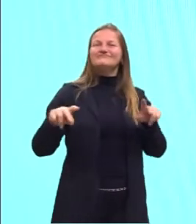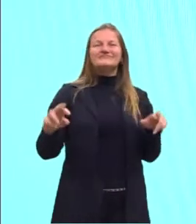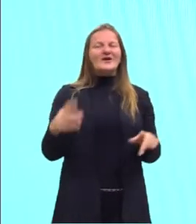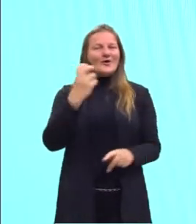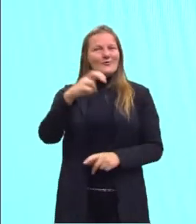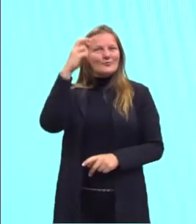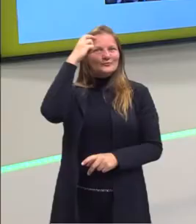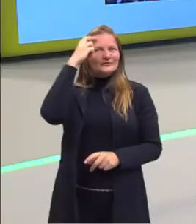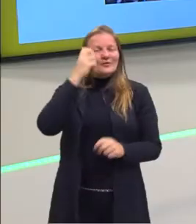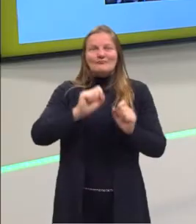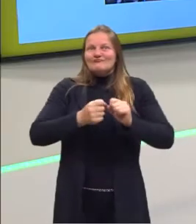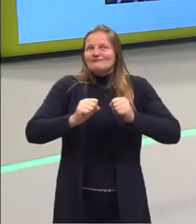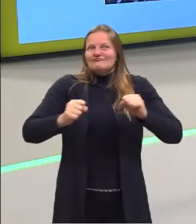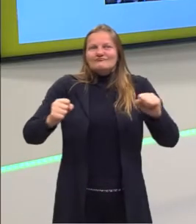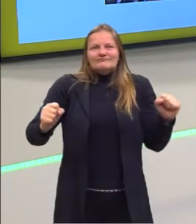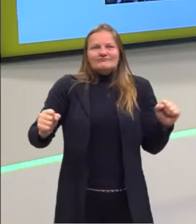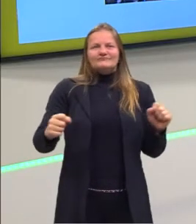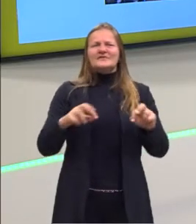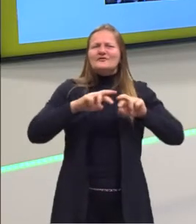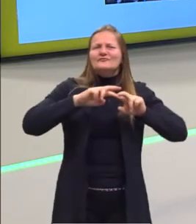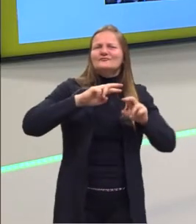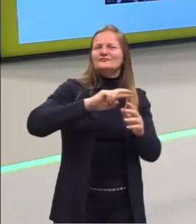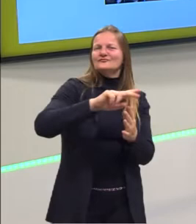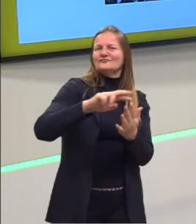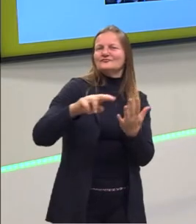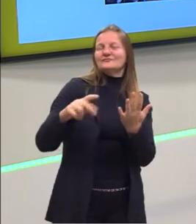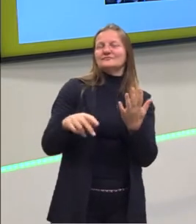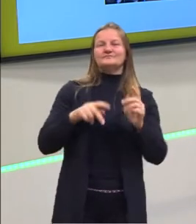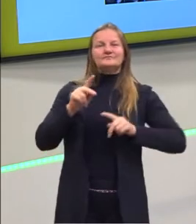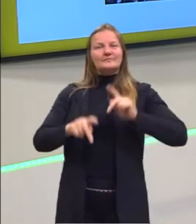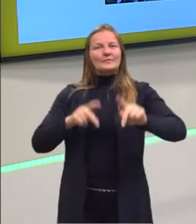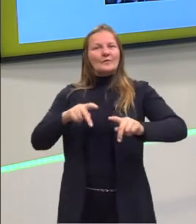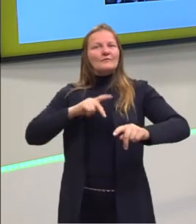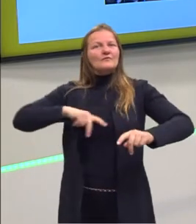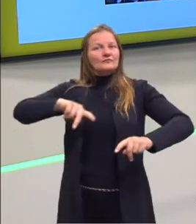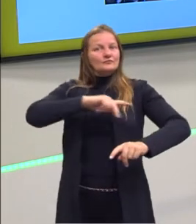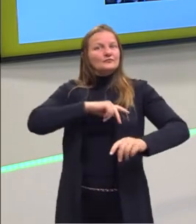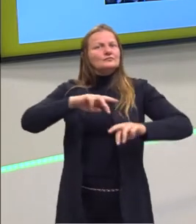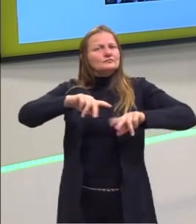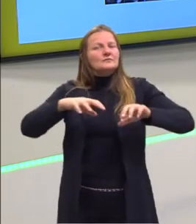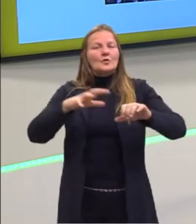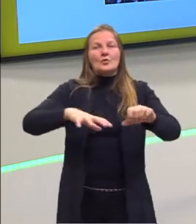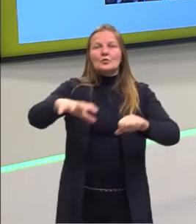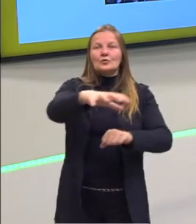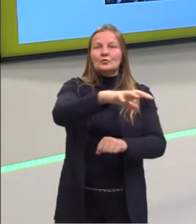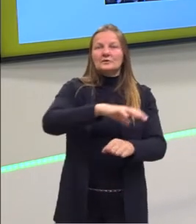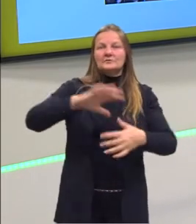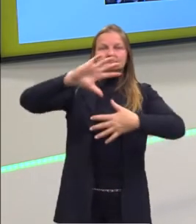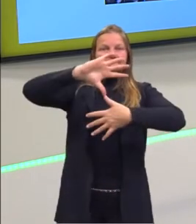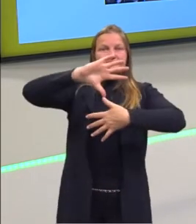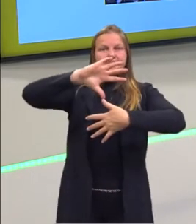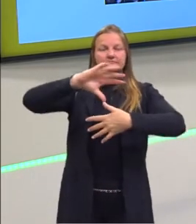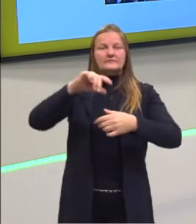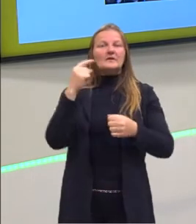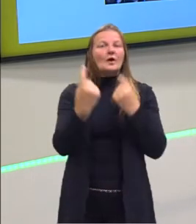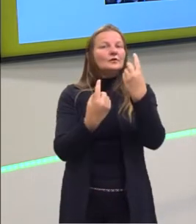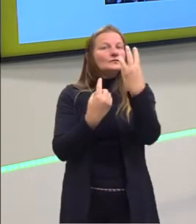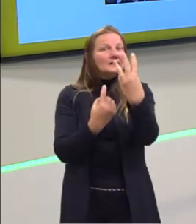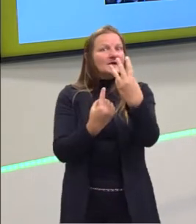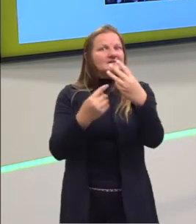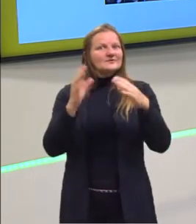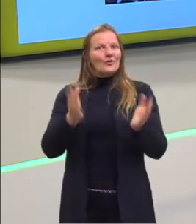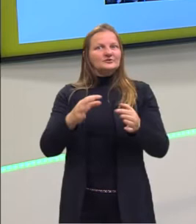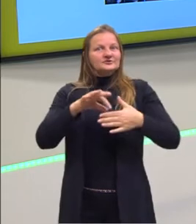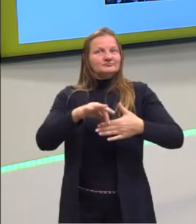gigante, diversas civilizações habitando esses espaços. Nós vamos destacar três